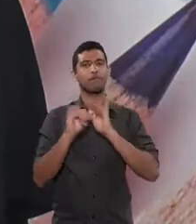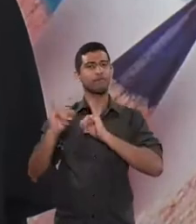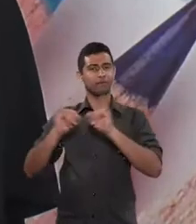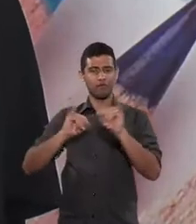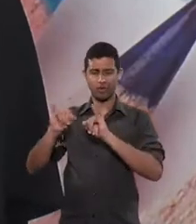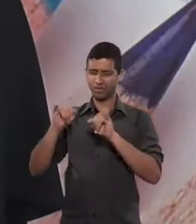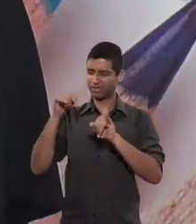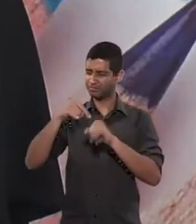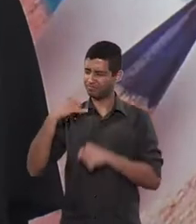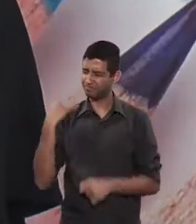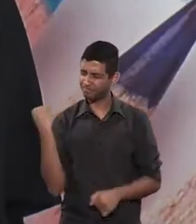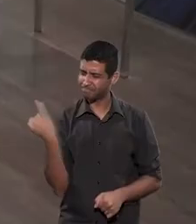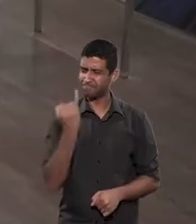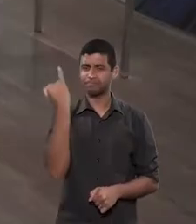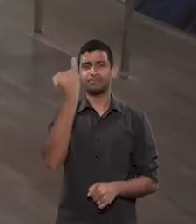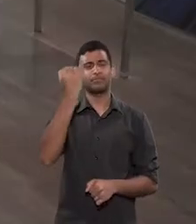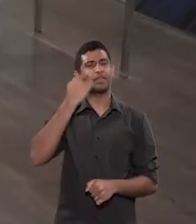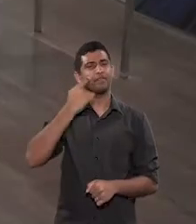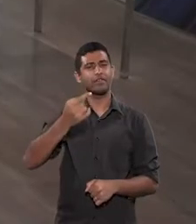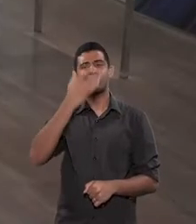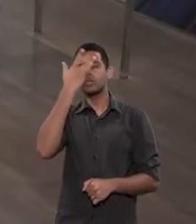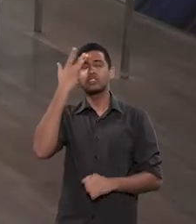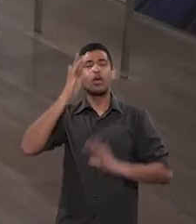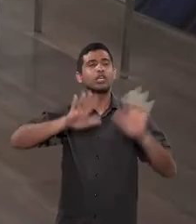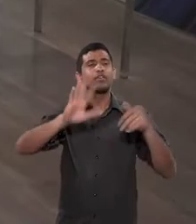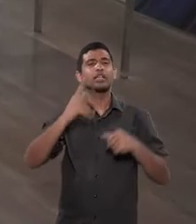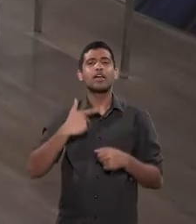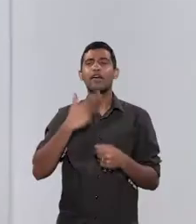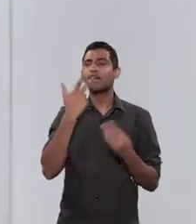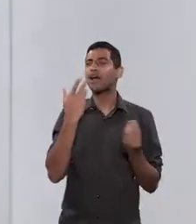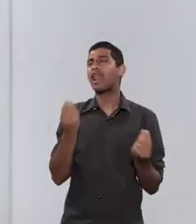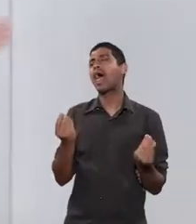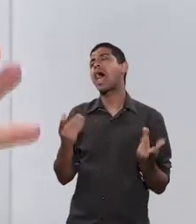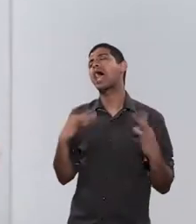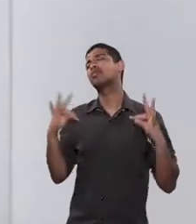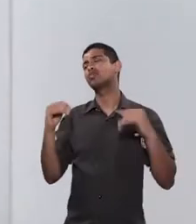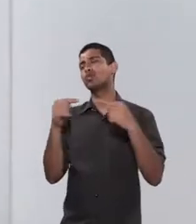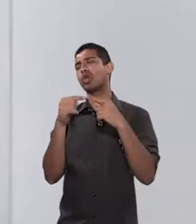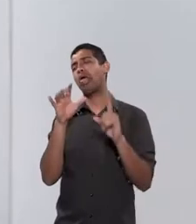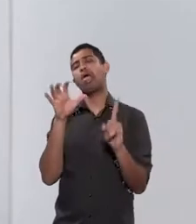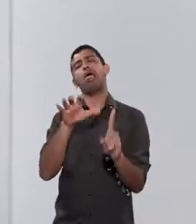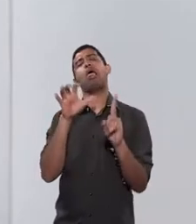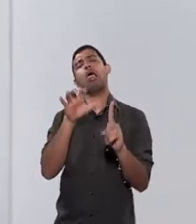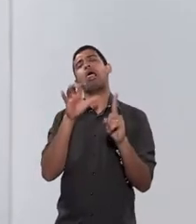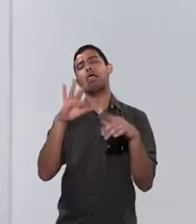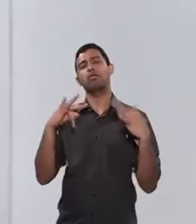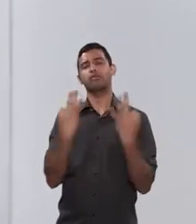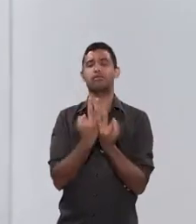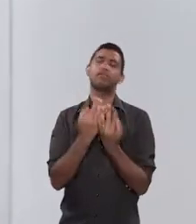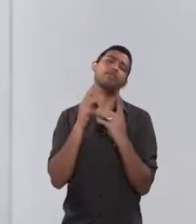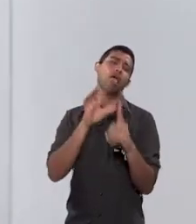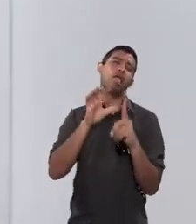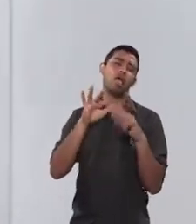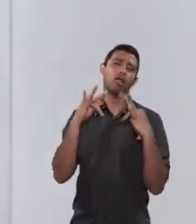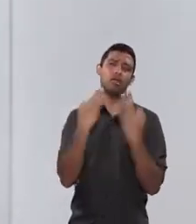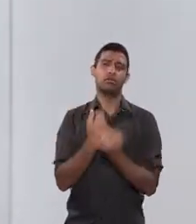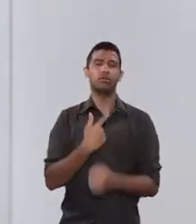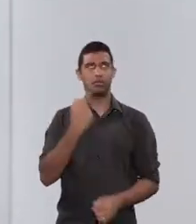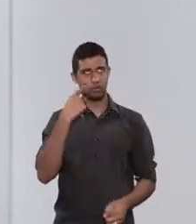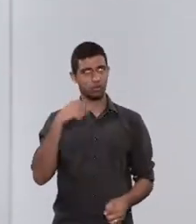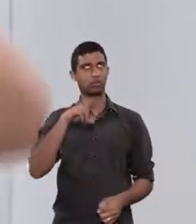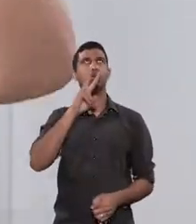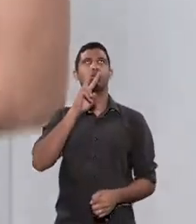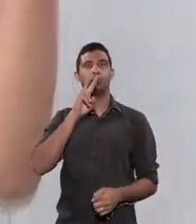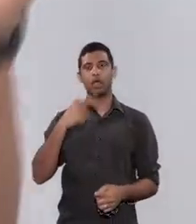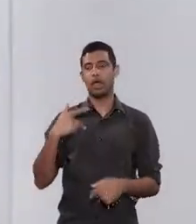a informação que é fundamental que as pessoas simplesmente falam, tudo virou alienação parental, tudo é alienação parental, virou o